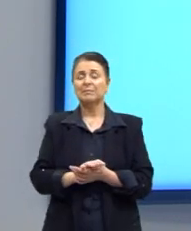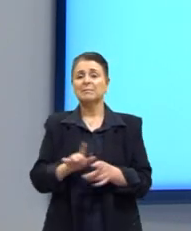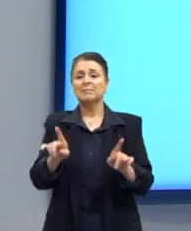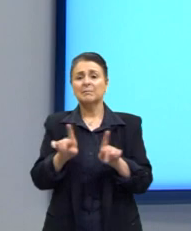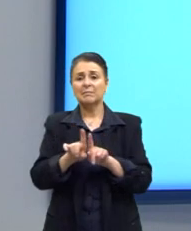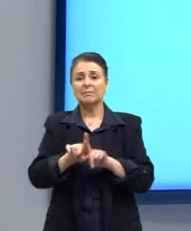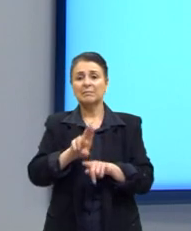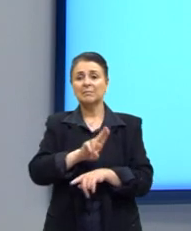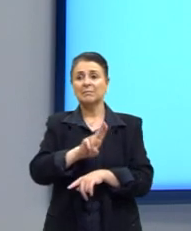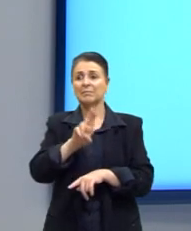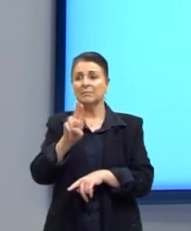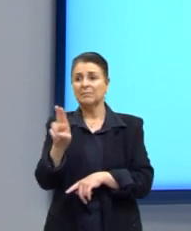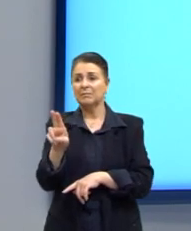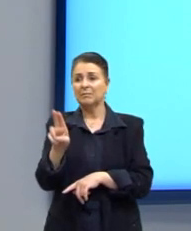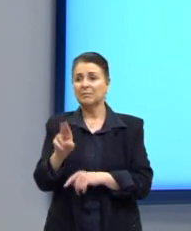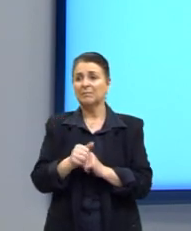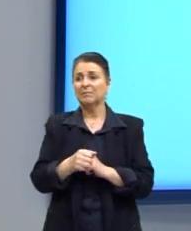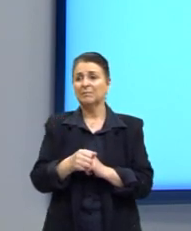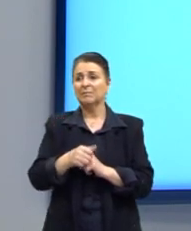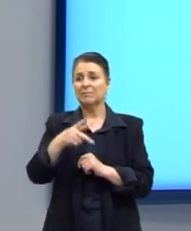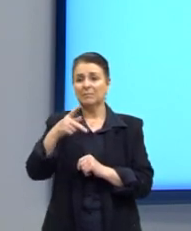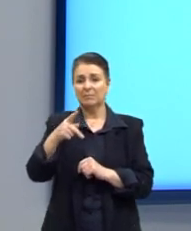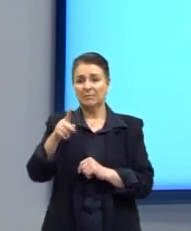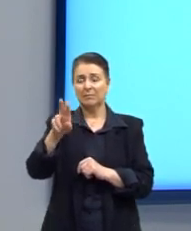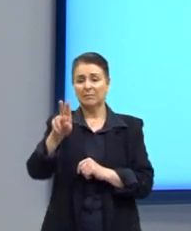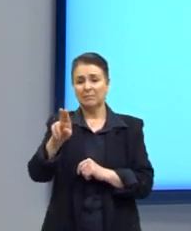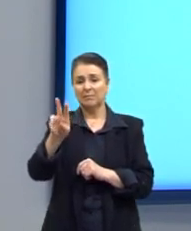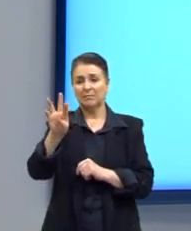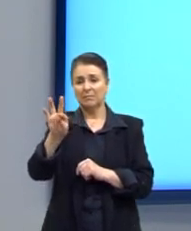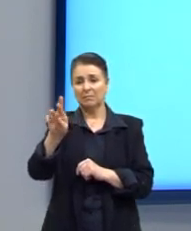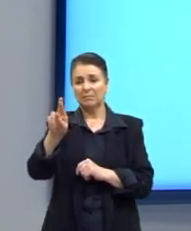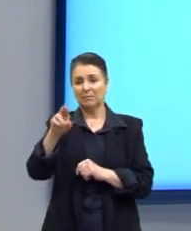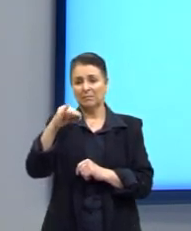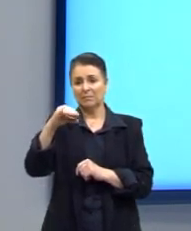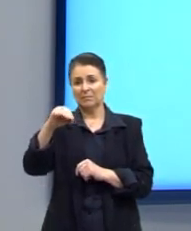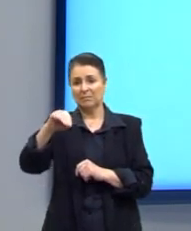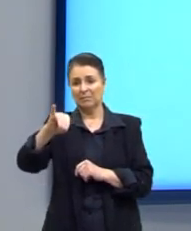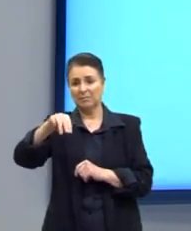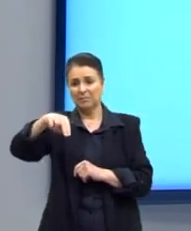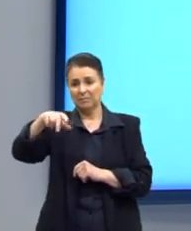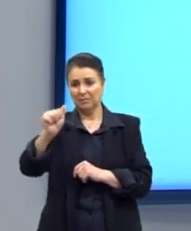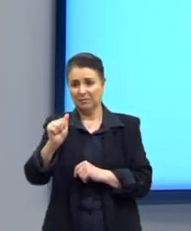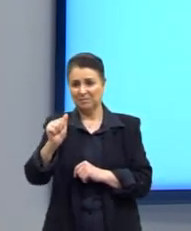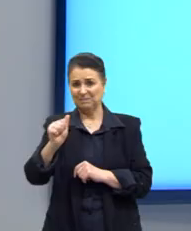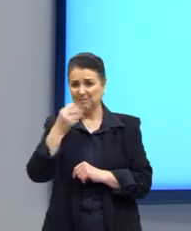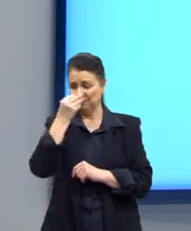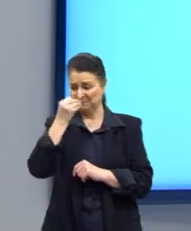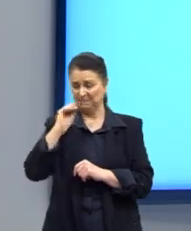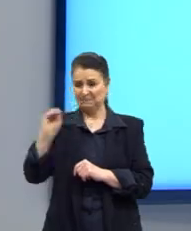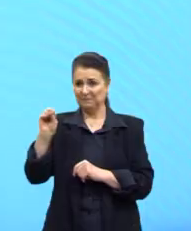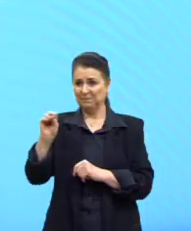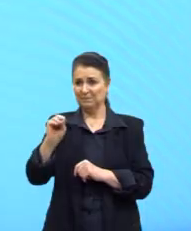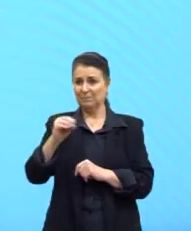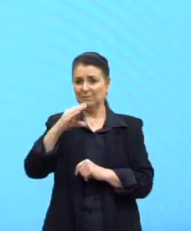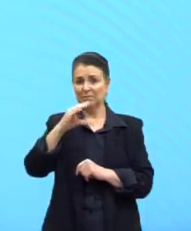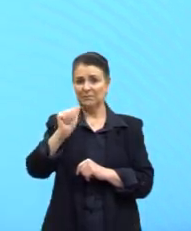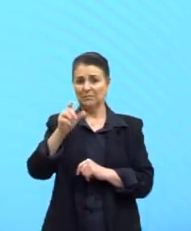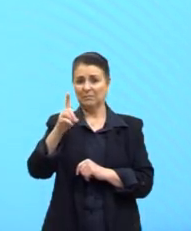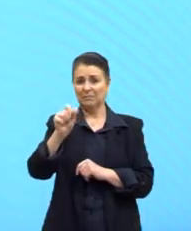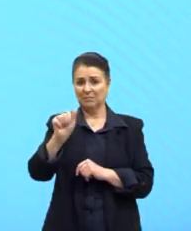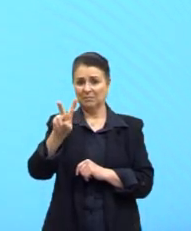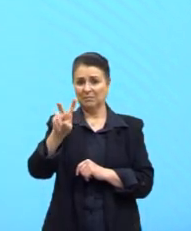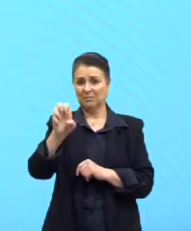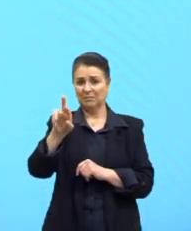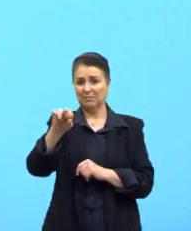são chamadas de putrecina, e a gente já sabe que cheiro de podre, né? Ou cadaverina, que